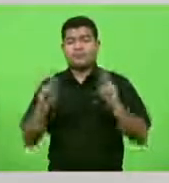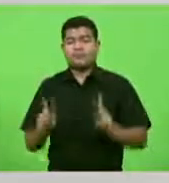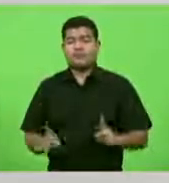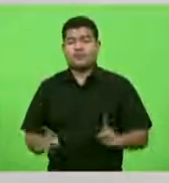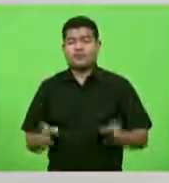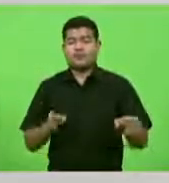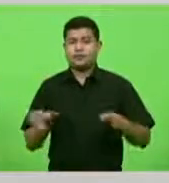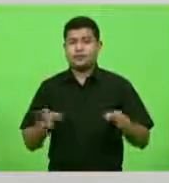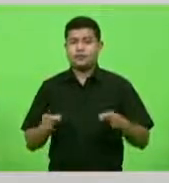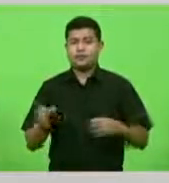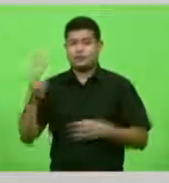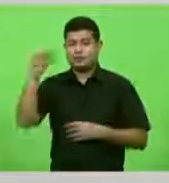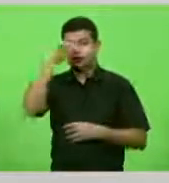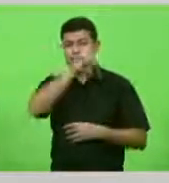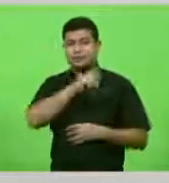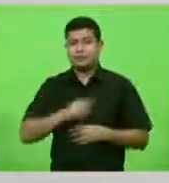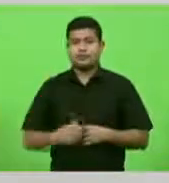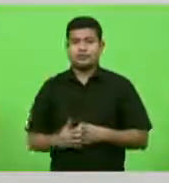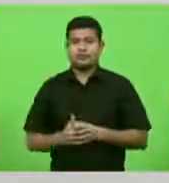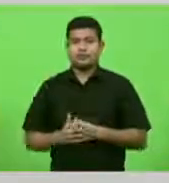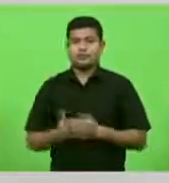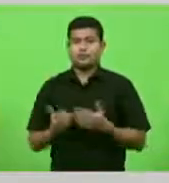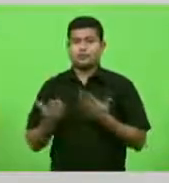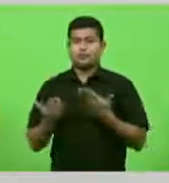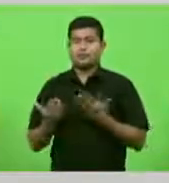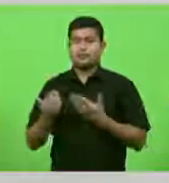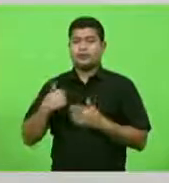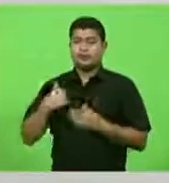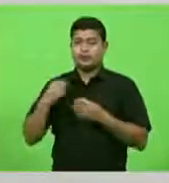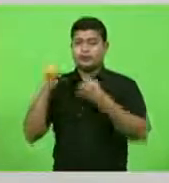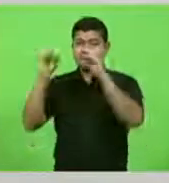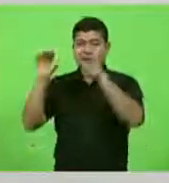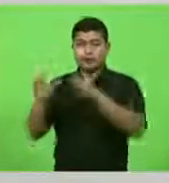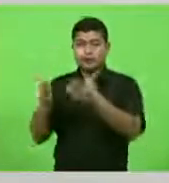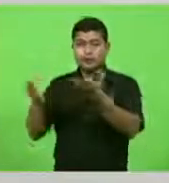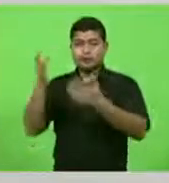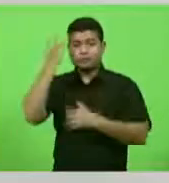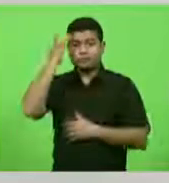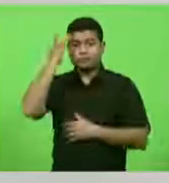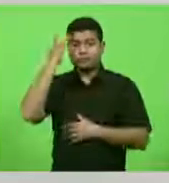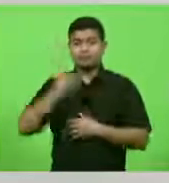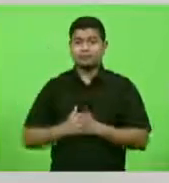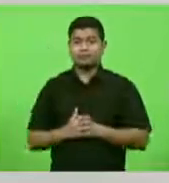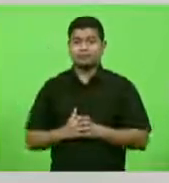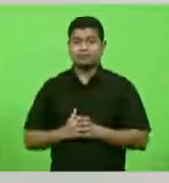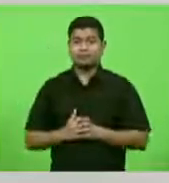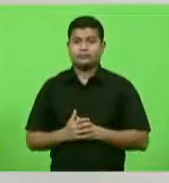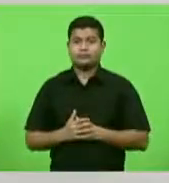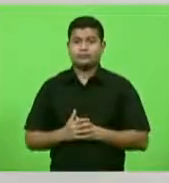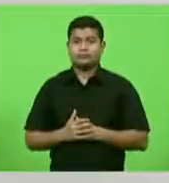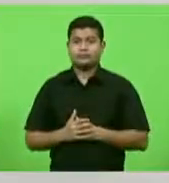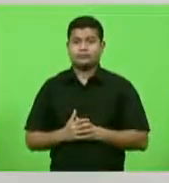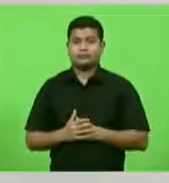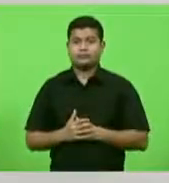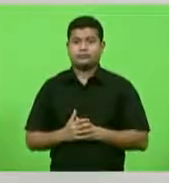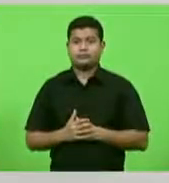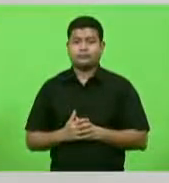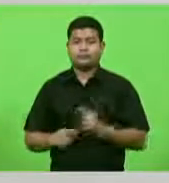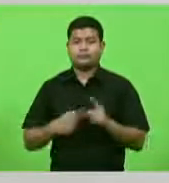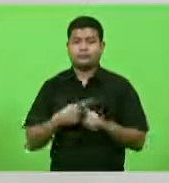momento tão difícil, e de muita sabedoria, inclusive para os nossos gestores, nesse governo, nesse transporte. 30 segundos,